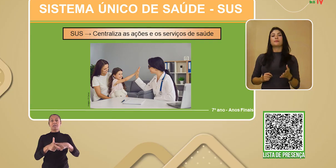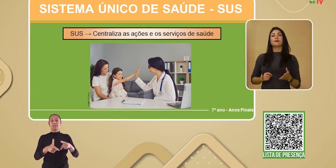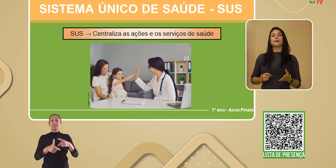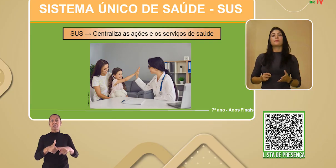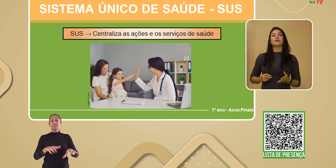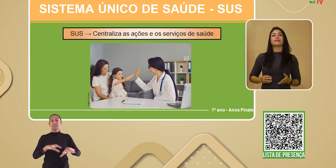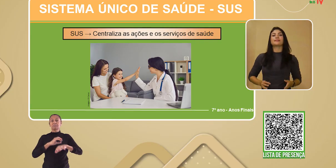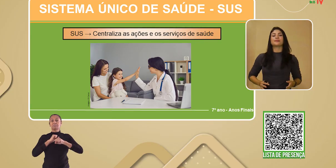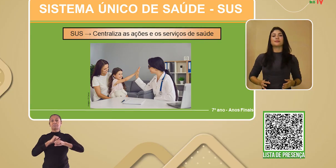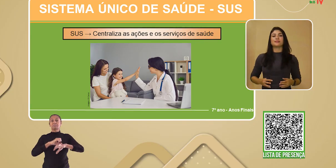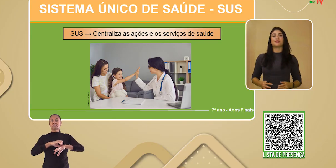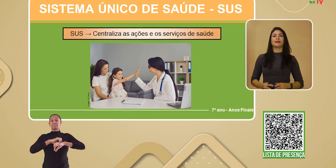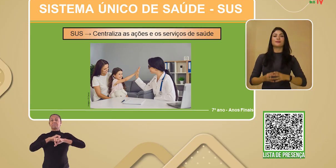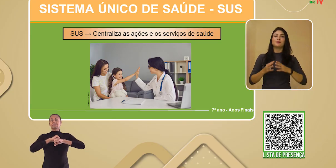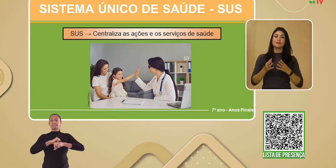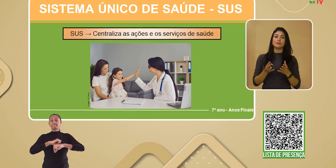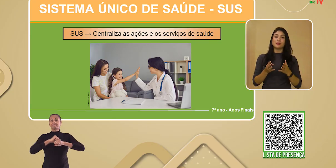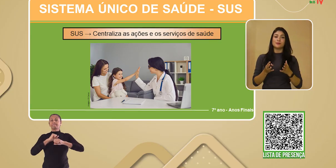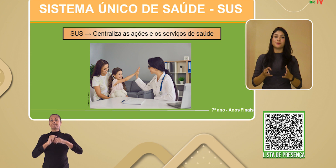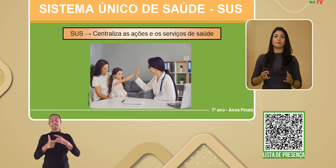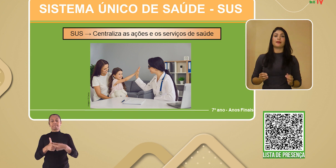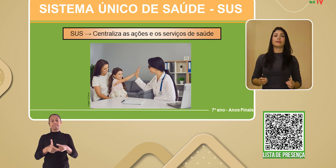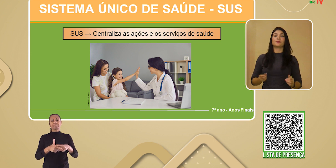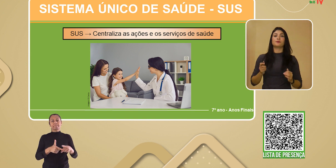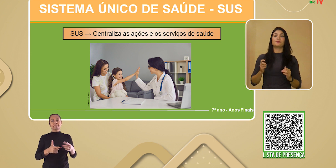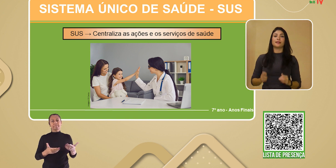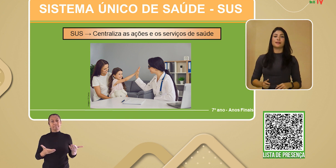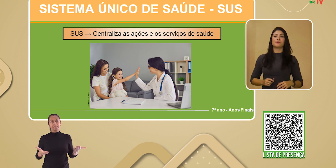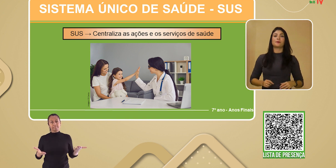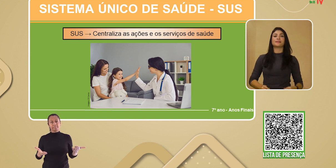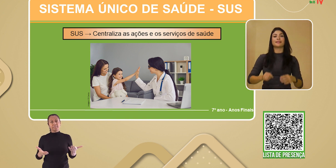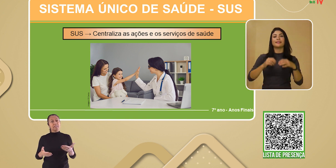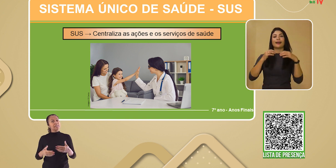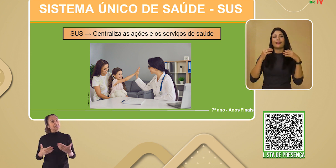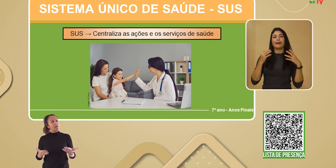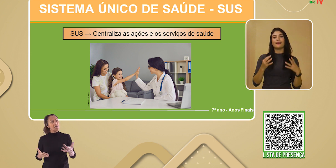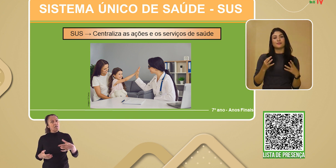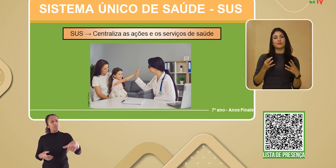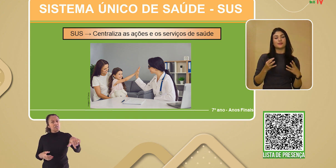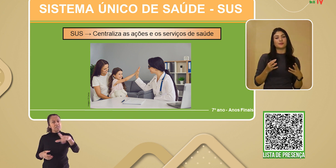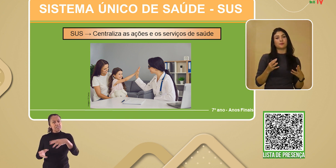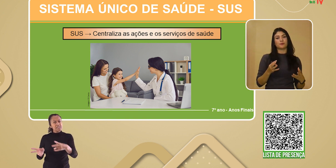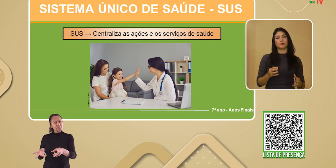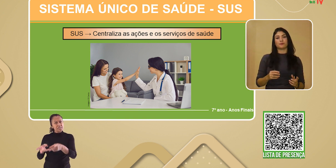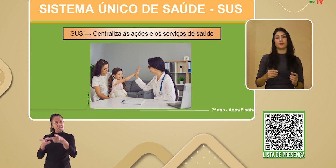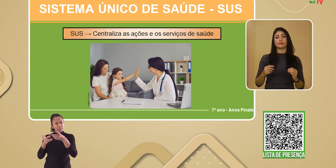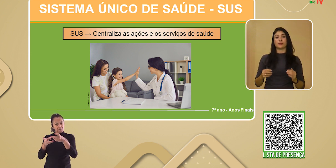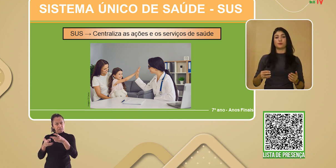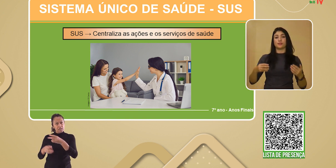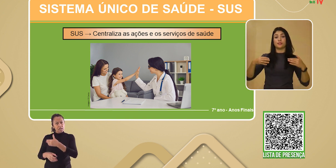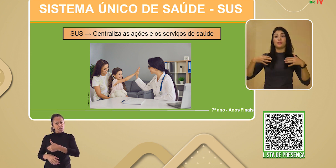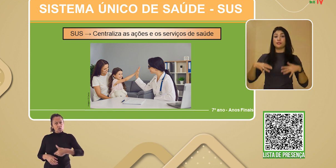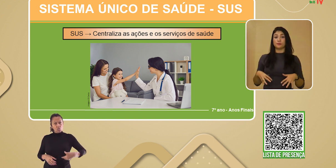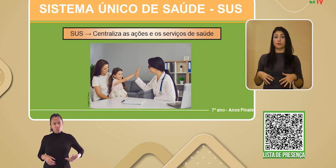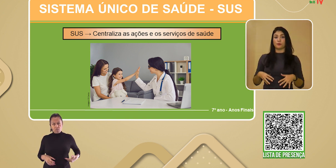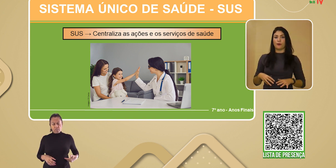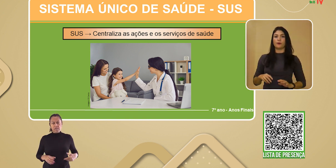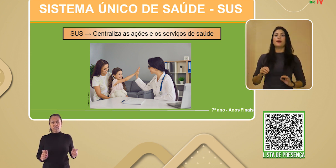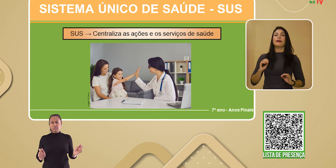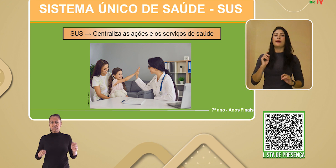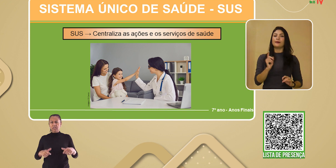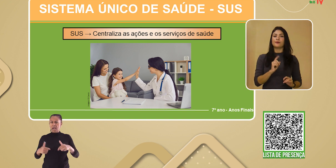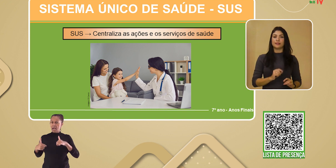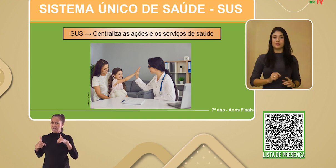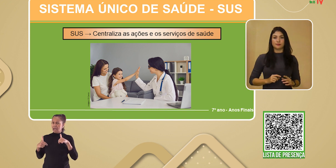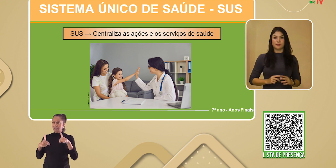Percebeu a importância dos indicadores de saúde para que o governo possa criar ações que promovam a saúde individual